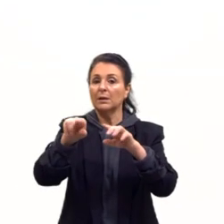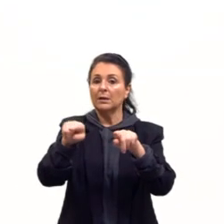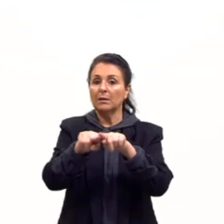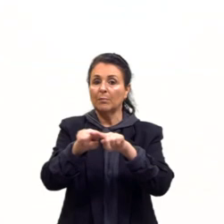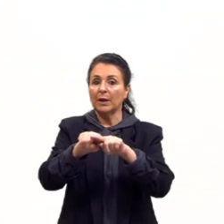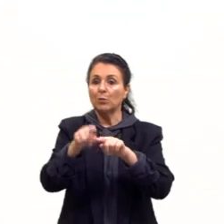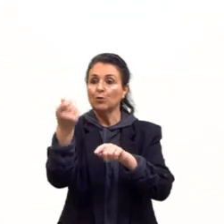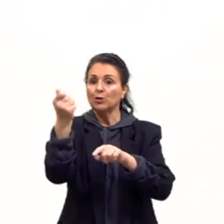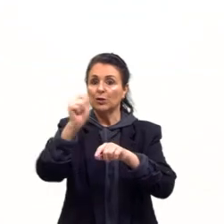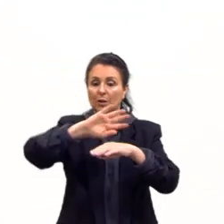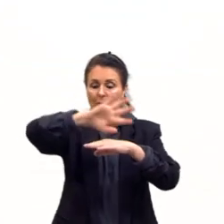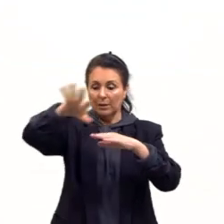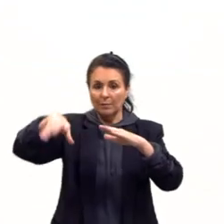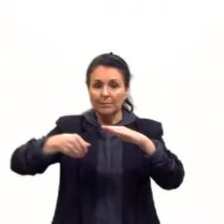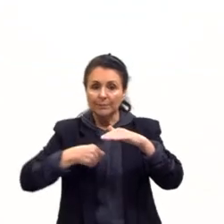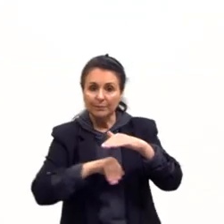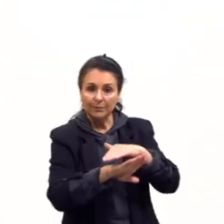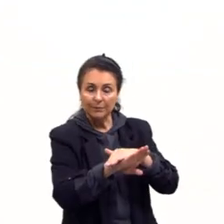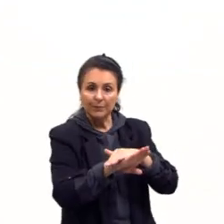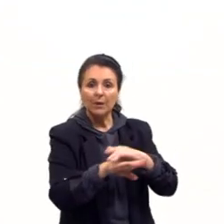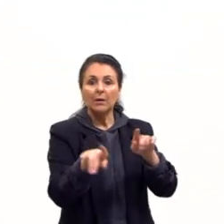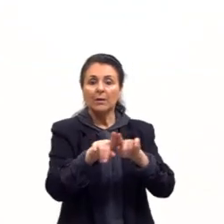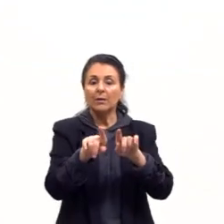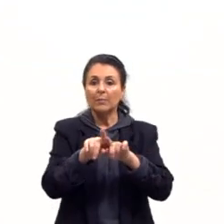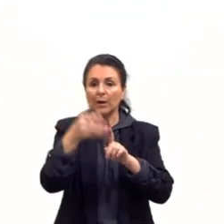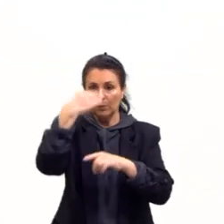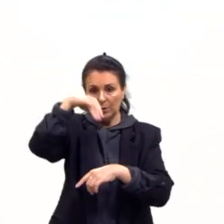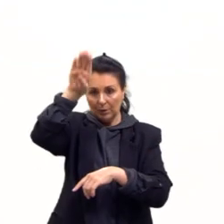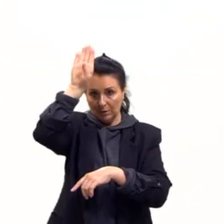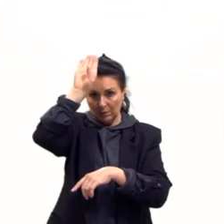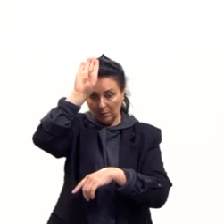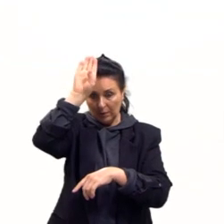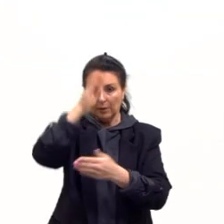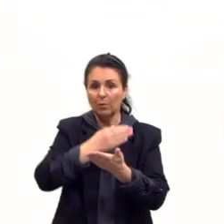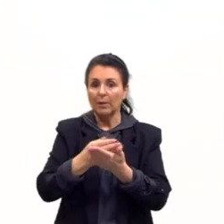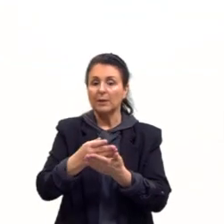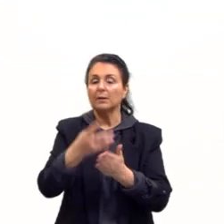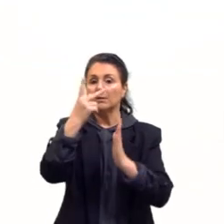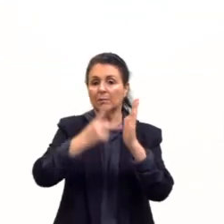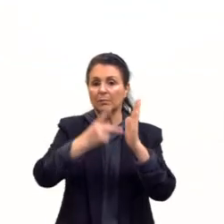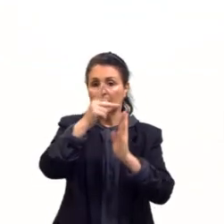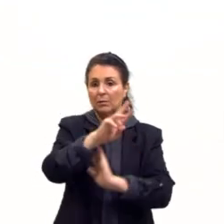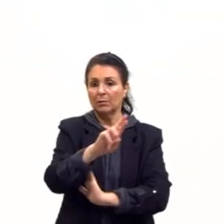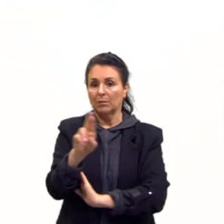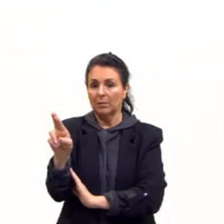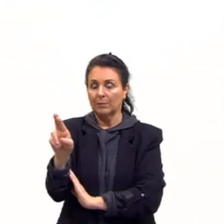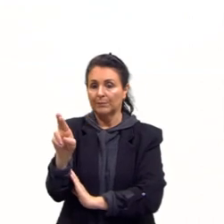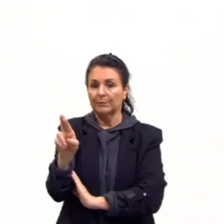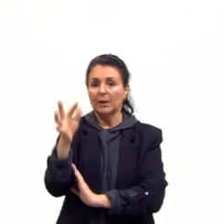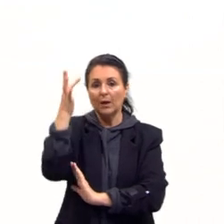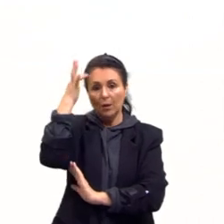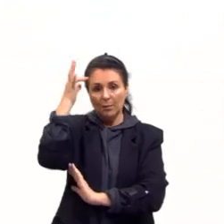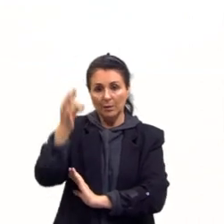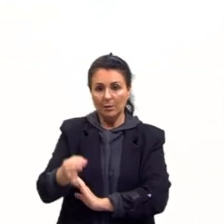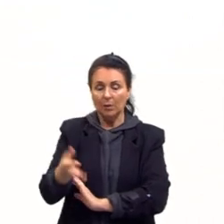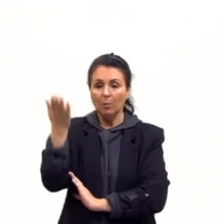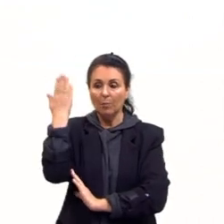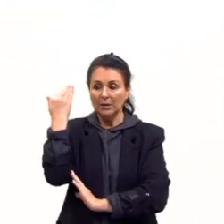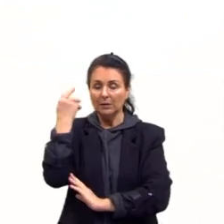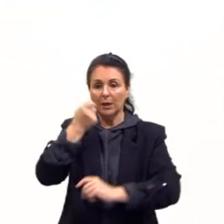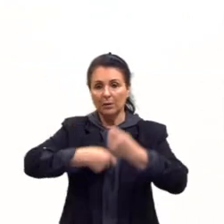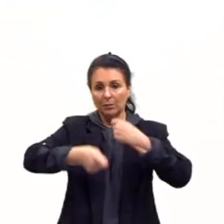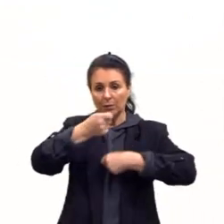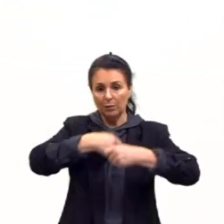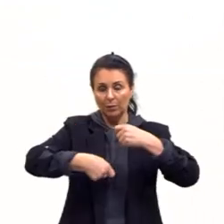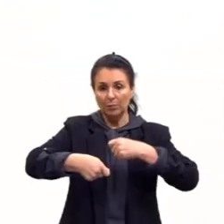o plano real sendo colocado em prática, tá? Vamos lá, vamos passar? Compreender, então, passado econômico, a gente